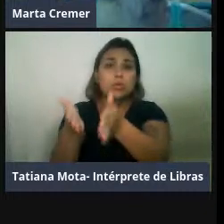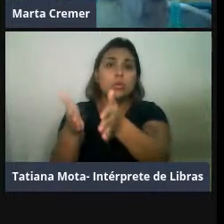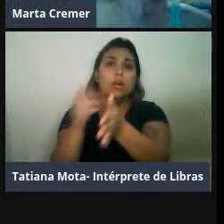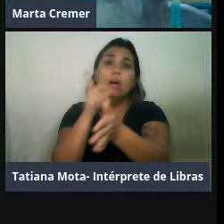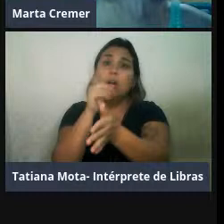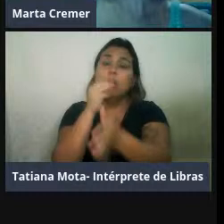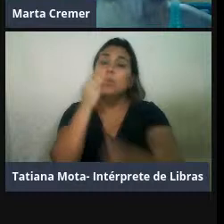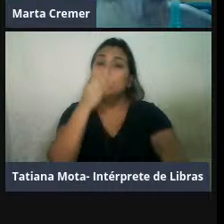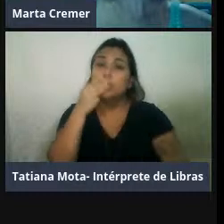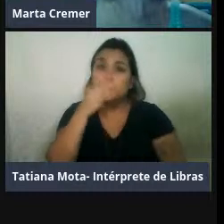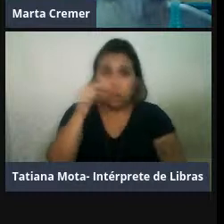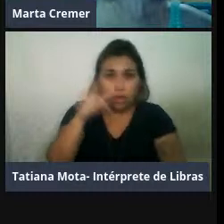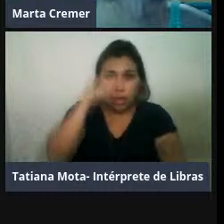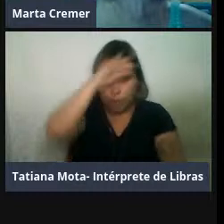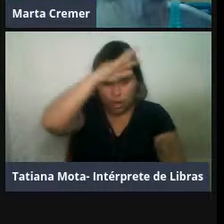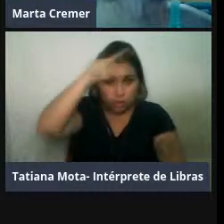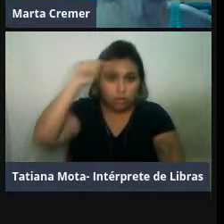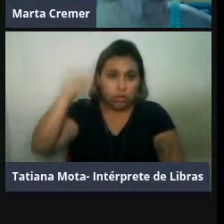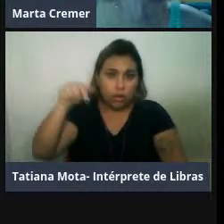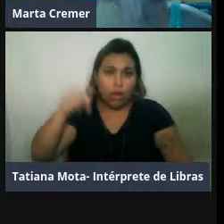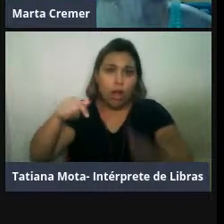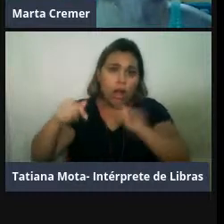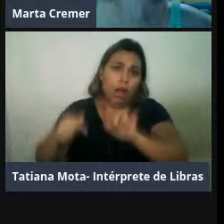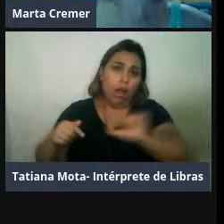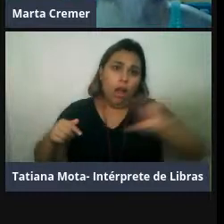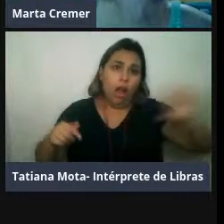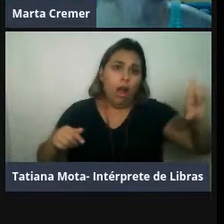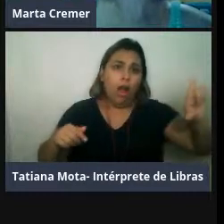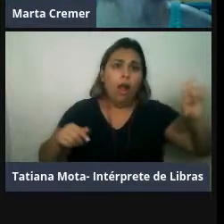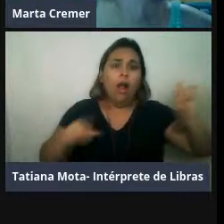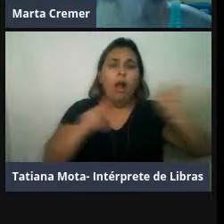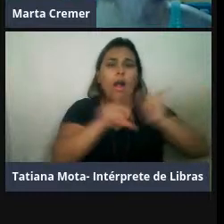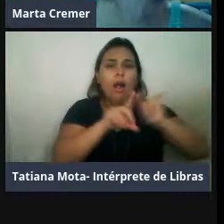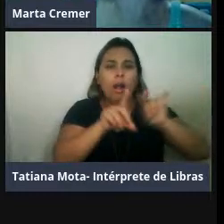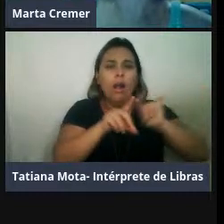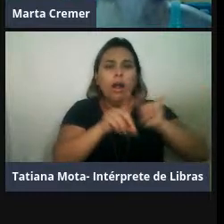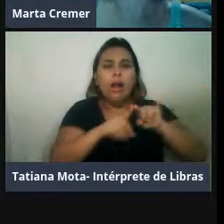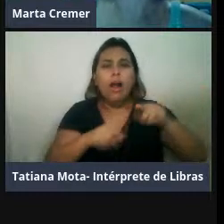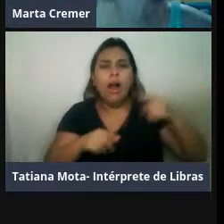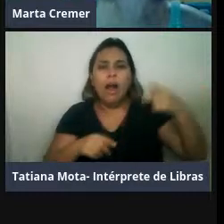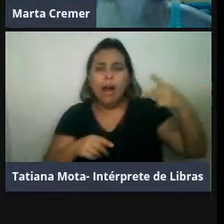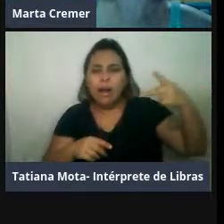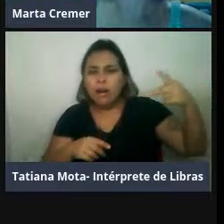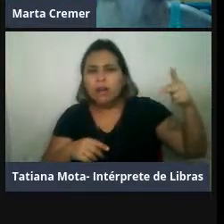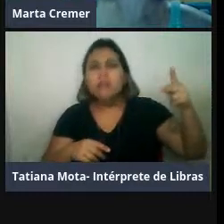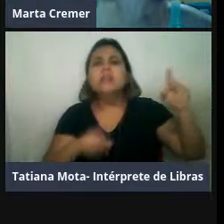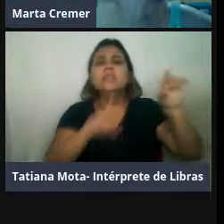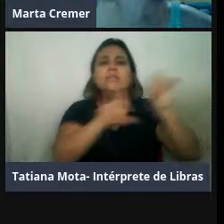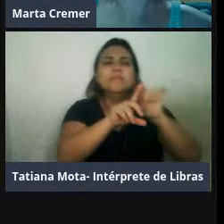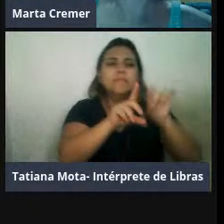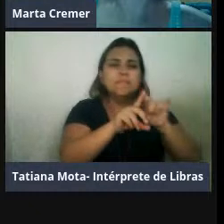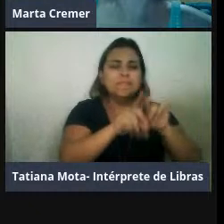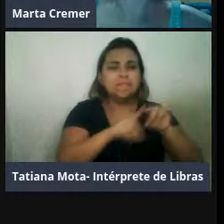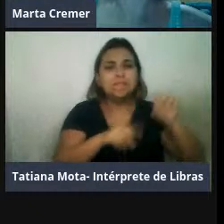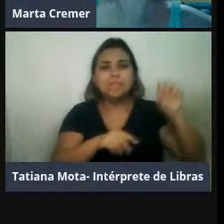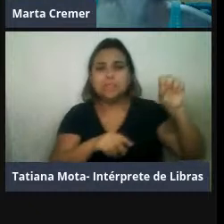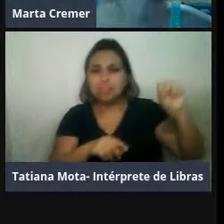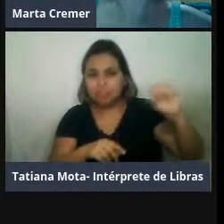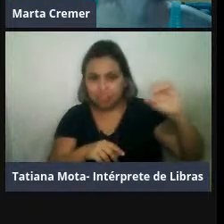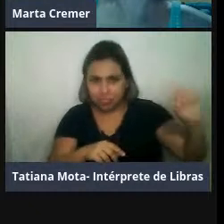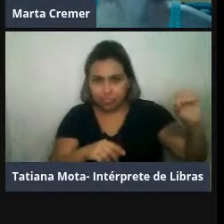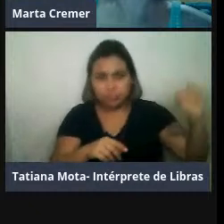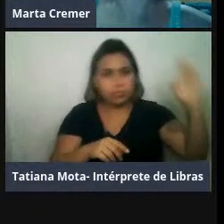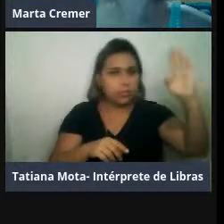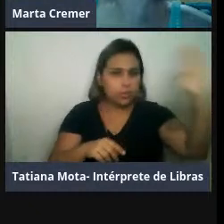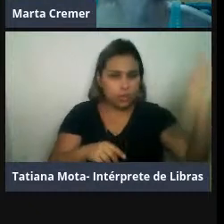se definiu como guianensis, a espécie marinha, então, do gênero sotalha, que ocorre desde Florianópolis, em Santa Catarina, no Brasil, até